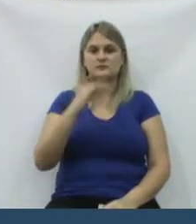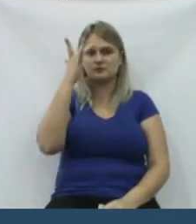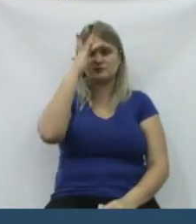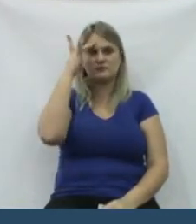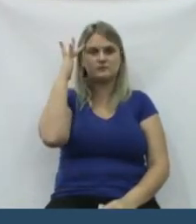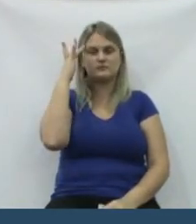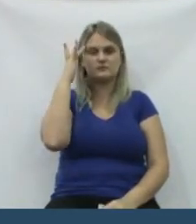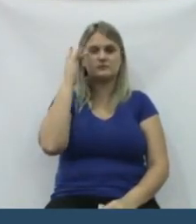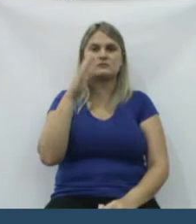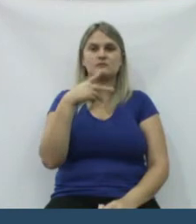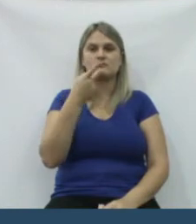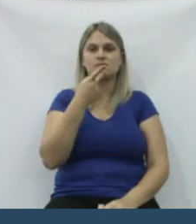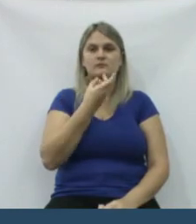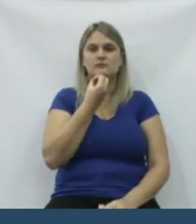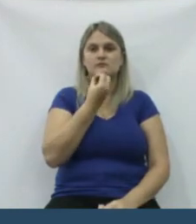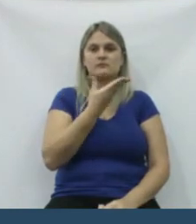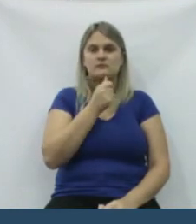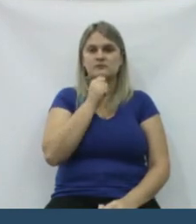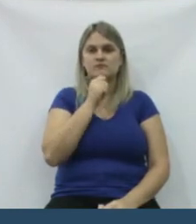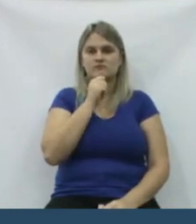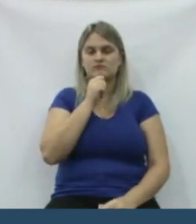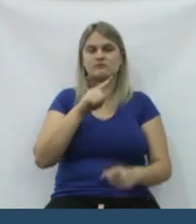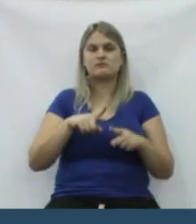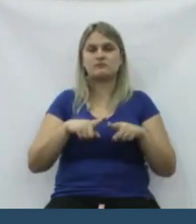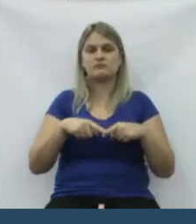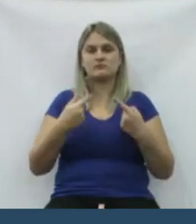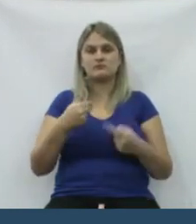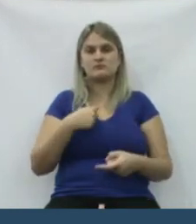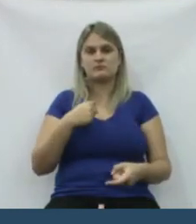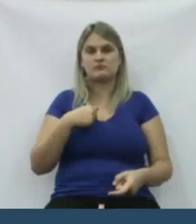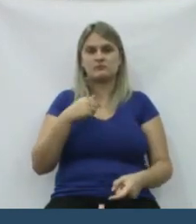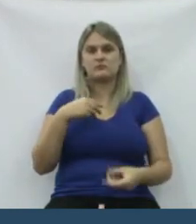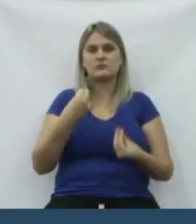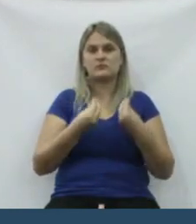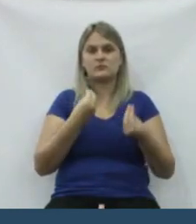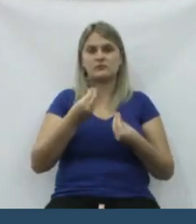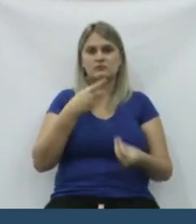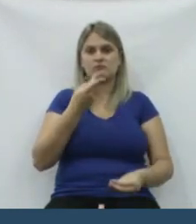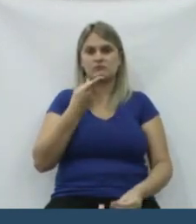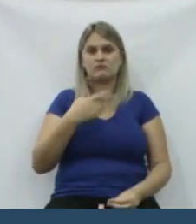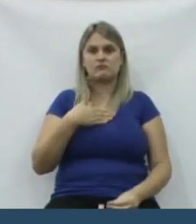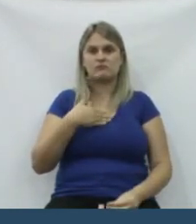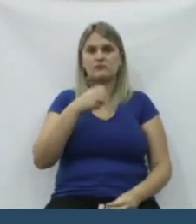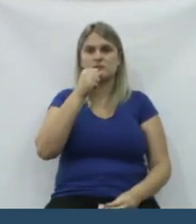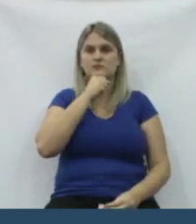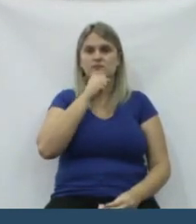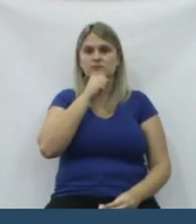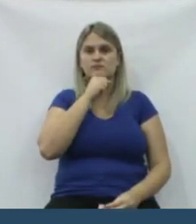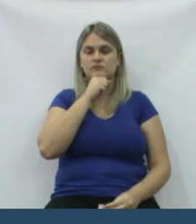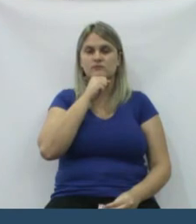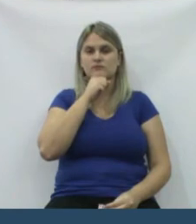Temos gente que defende. Mas eu sou que nem dizia o meu velho avô.